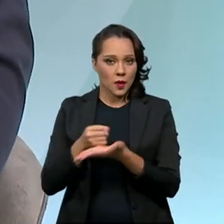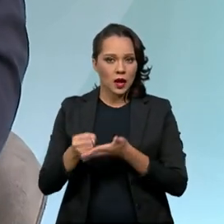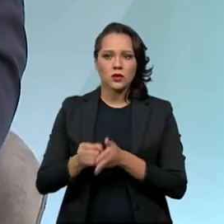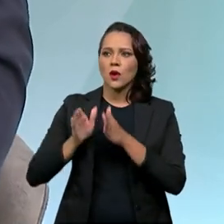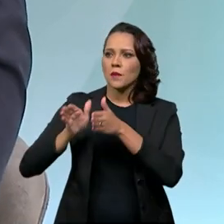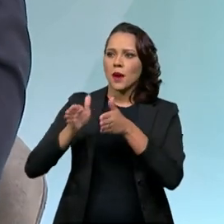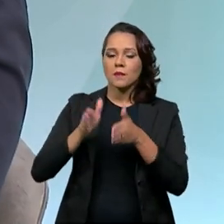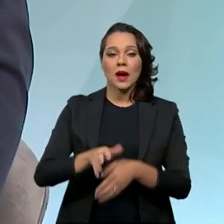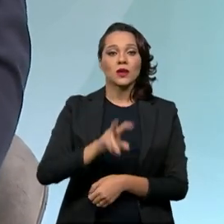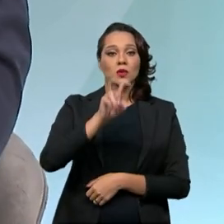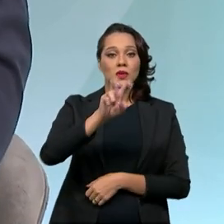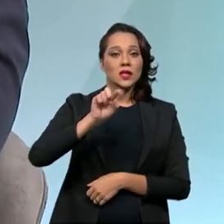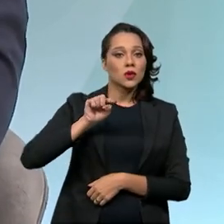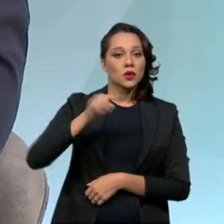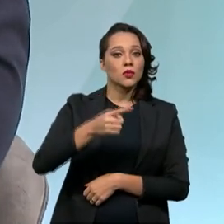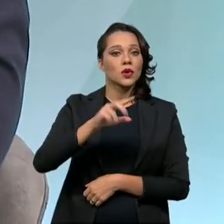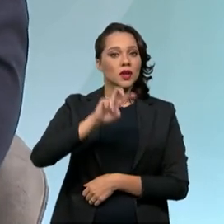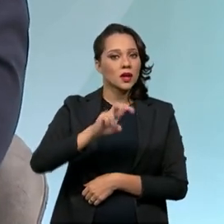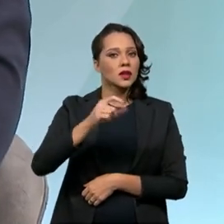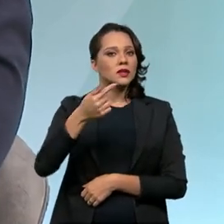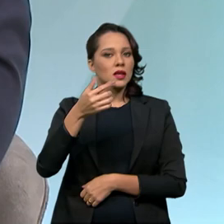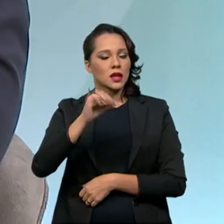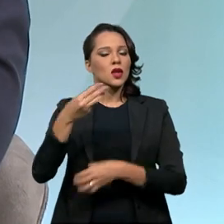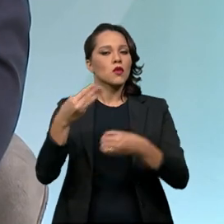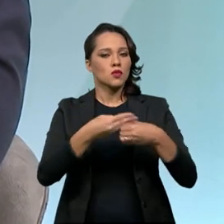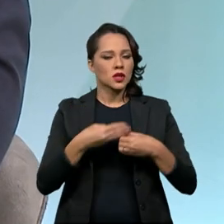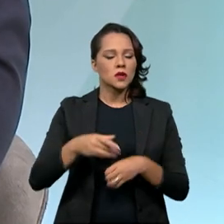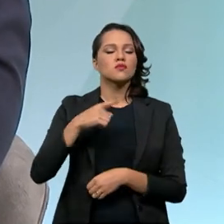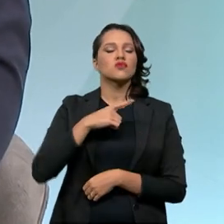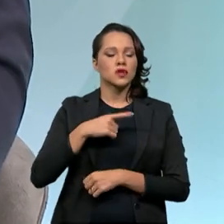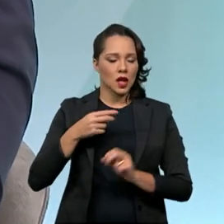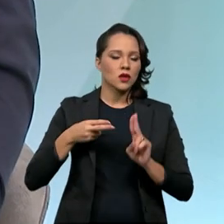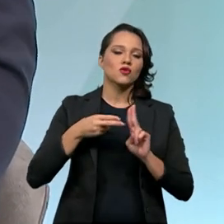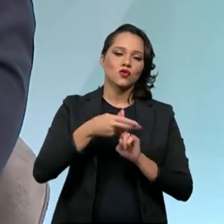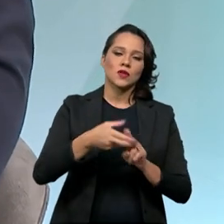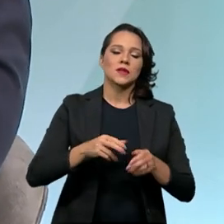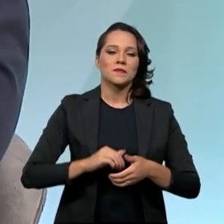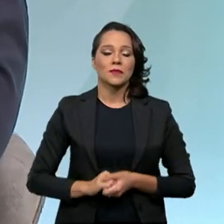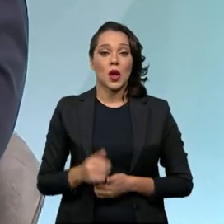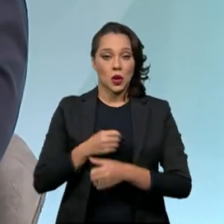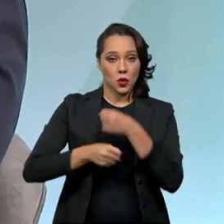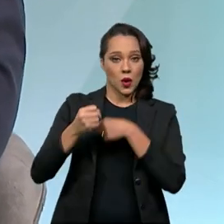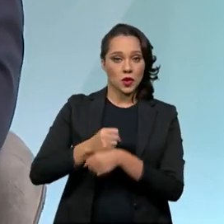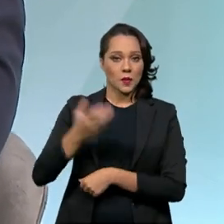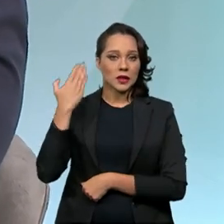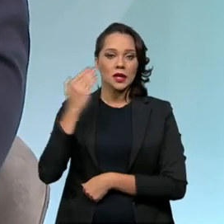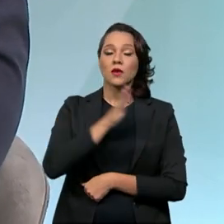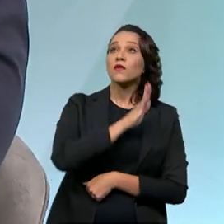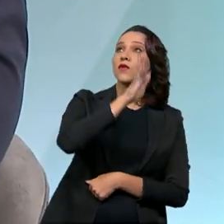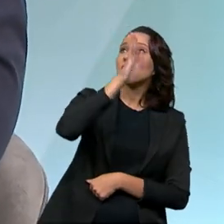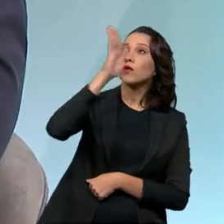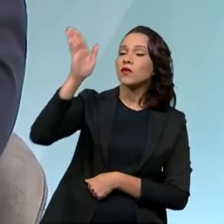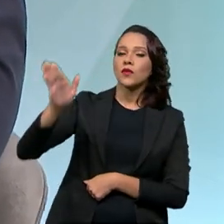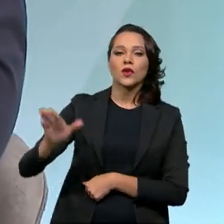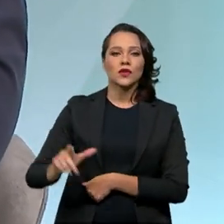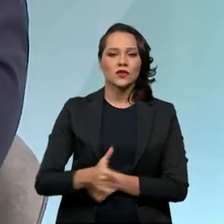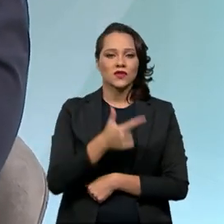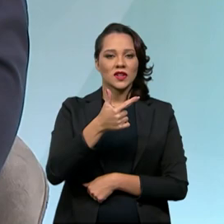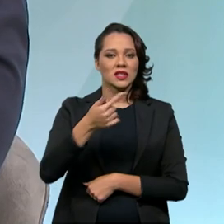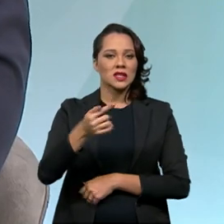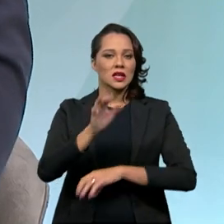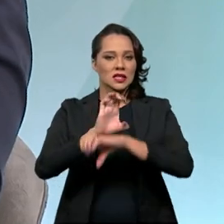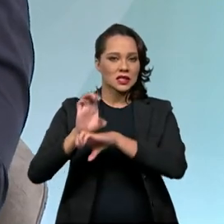presente dos 5.570 municípios do país. Eu, no ano passado, fui nas 27 unidades da